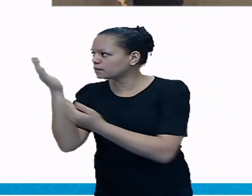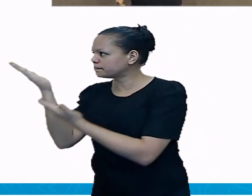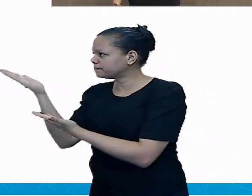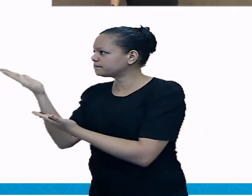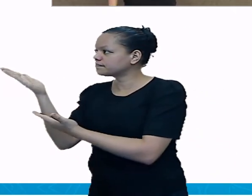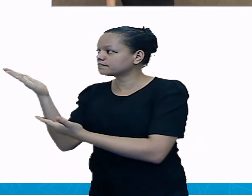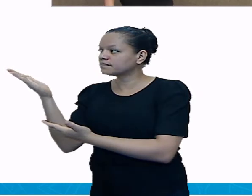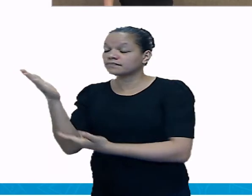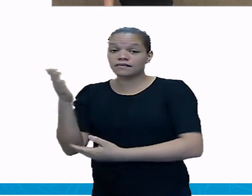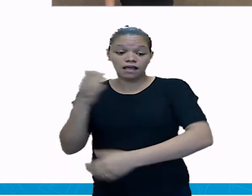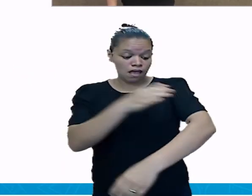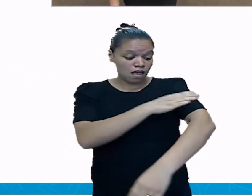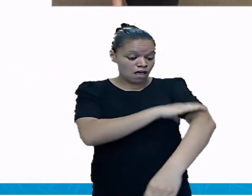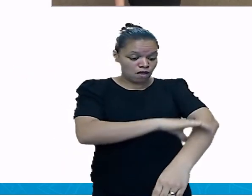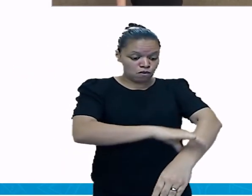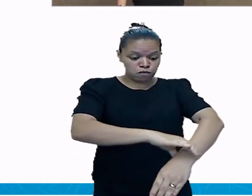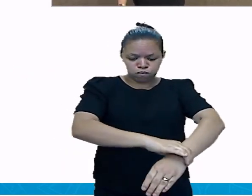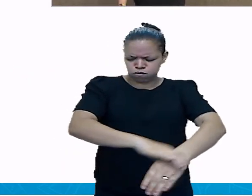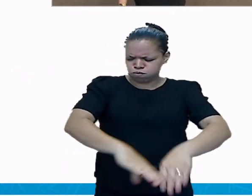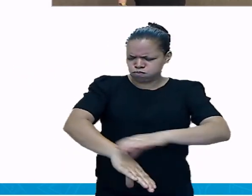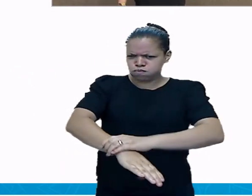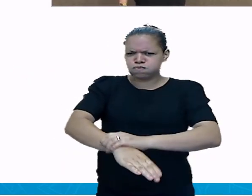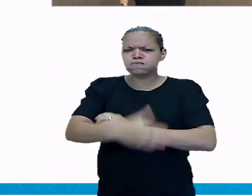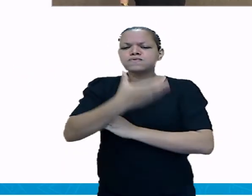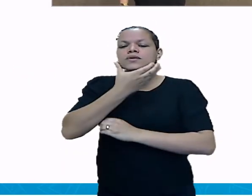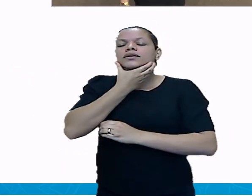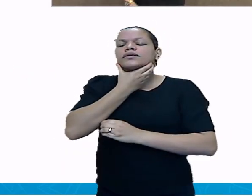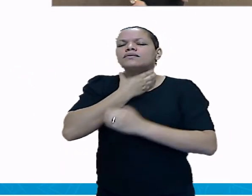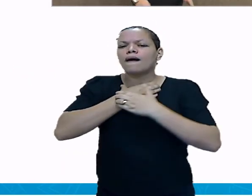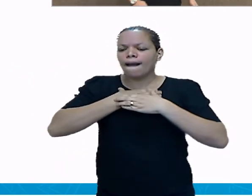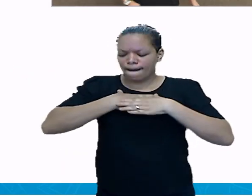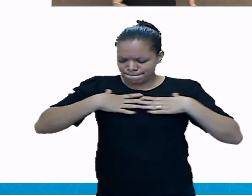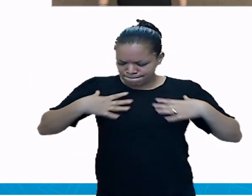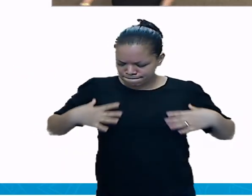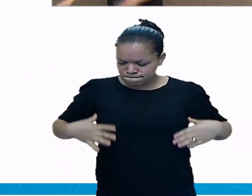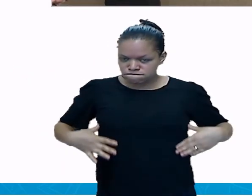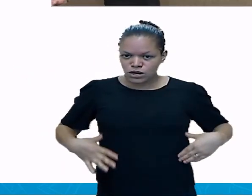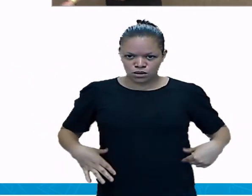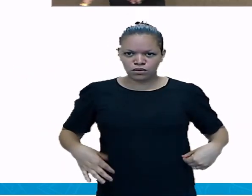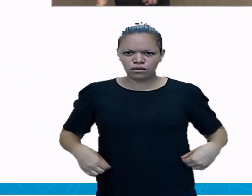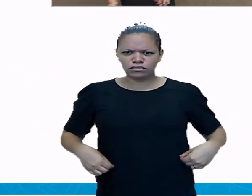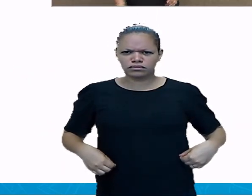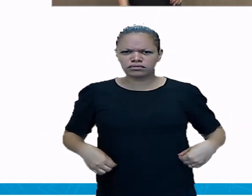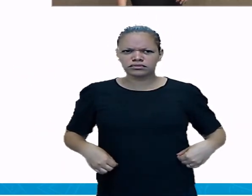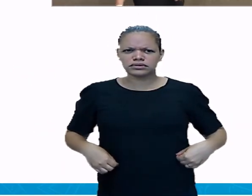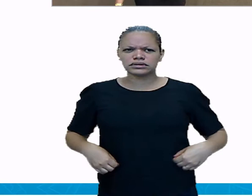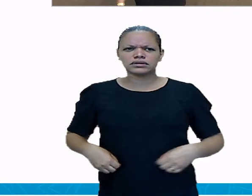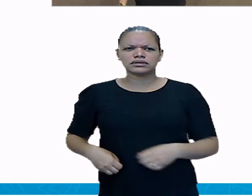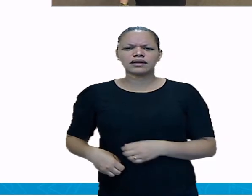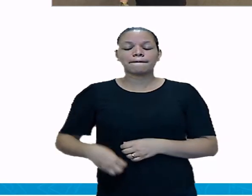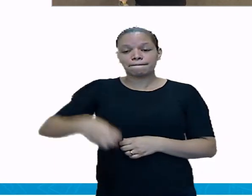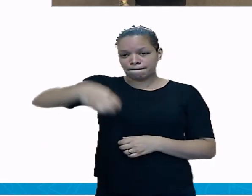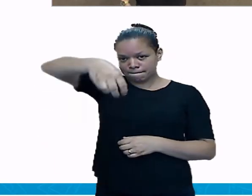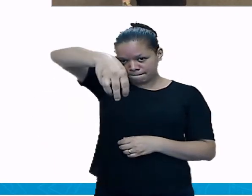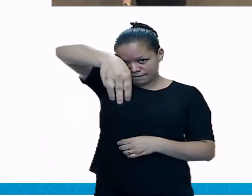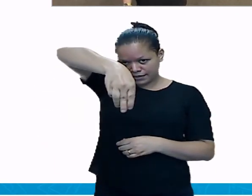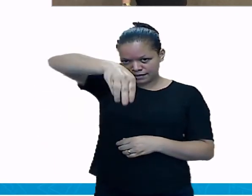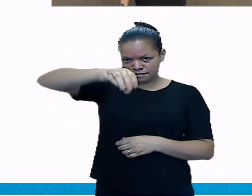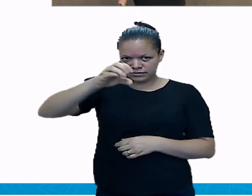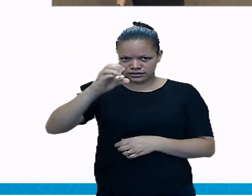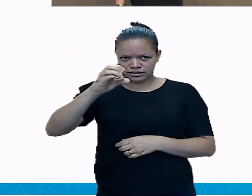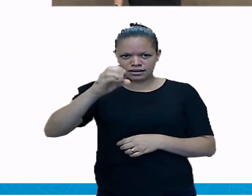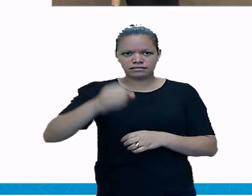Colher de metal, ela é um bom condutor, né gente? Passa o calor rapidamente para outro